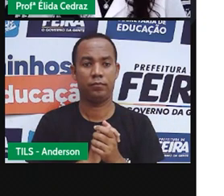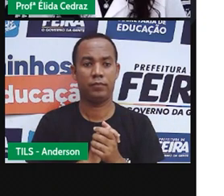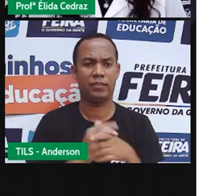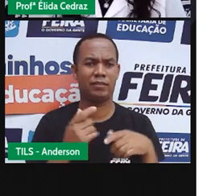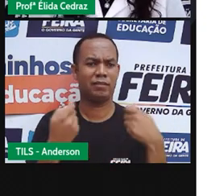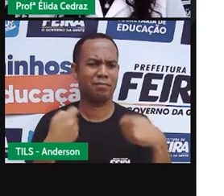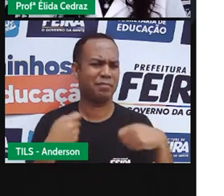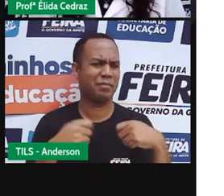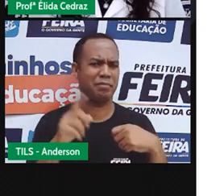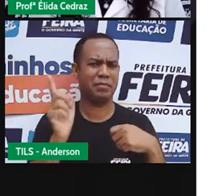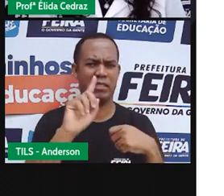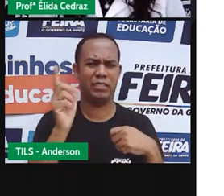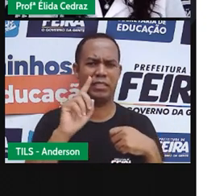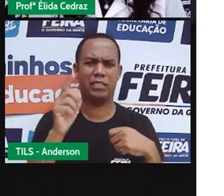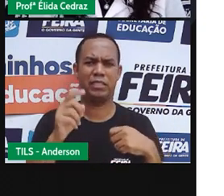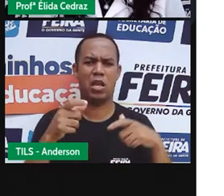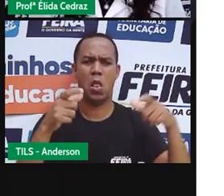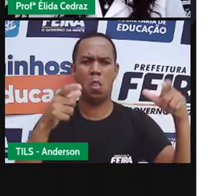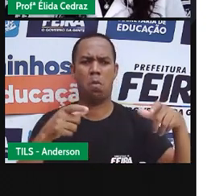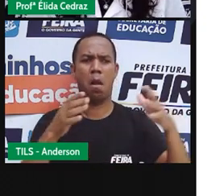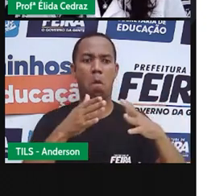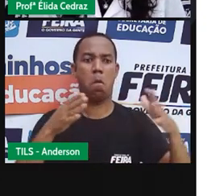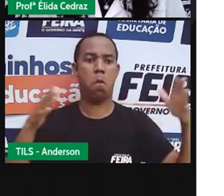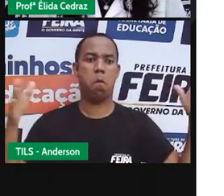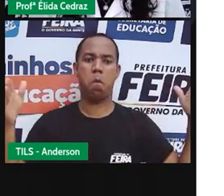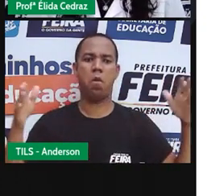Não precisa de grandes áreas.